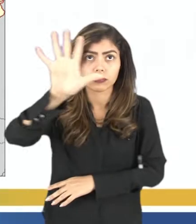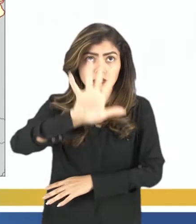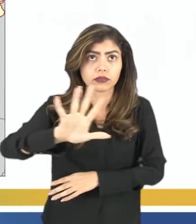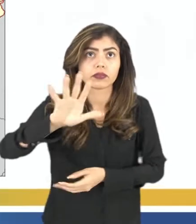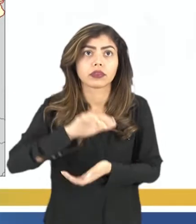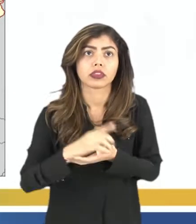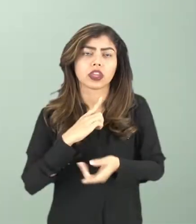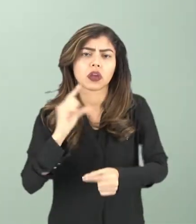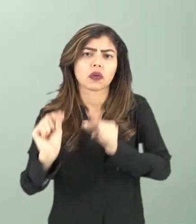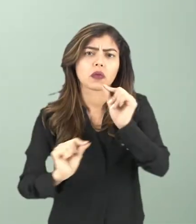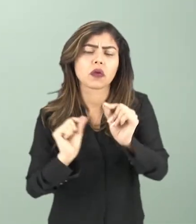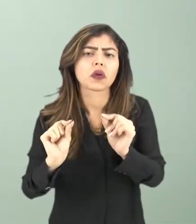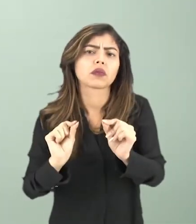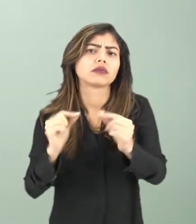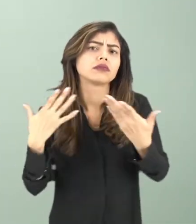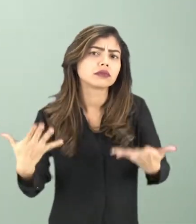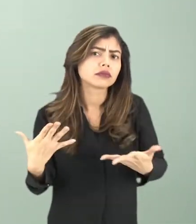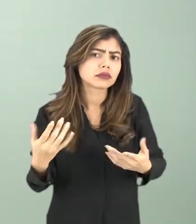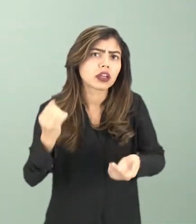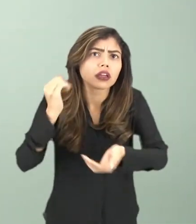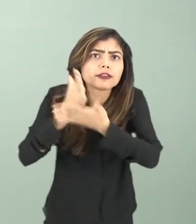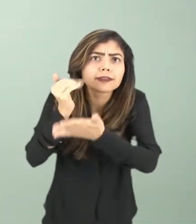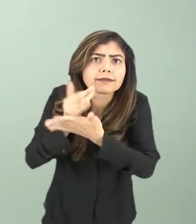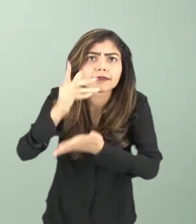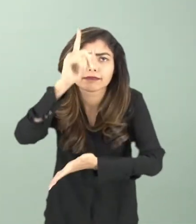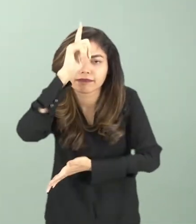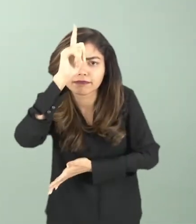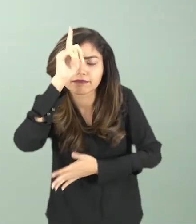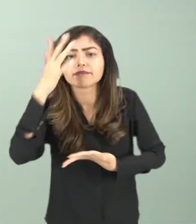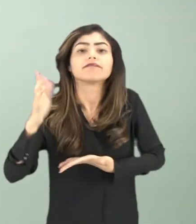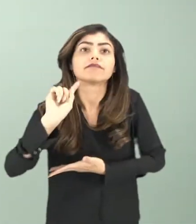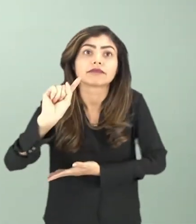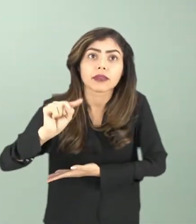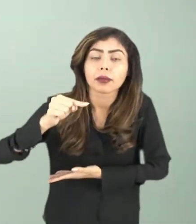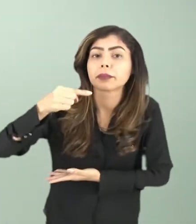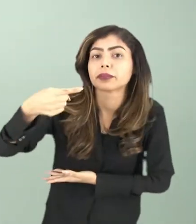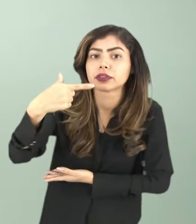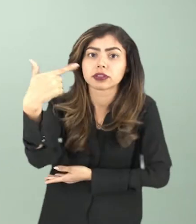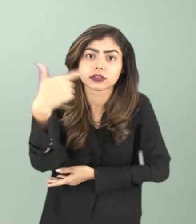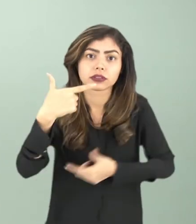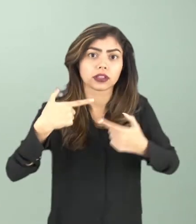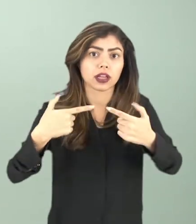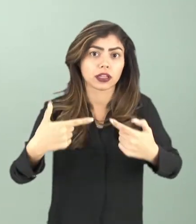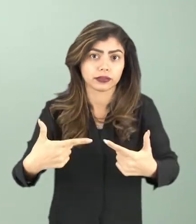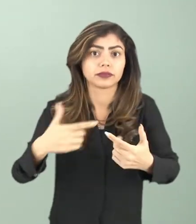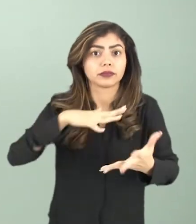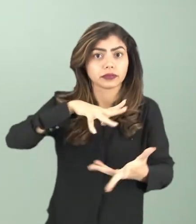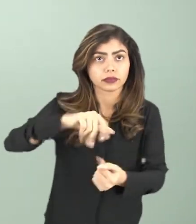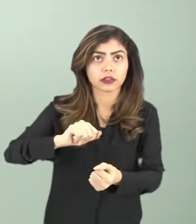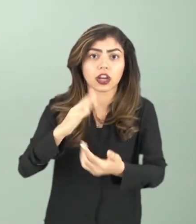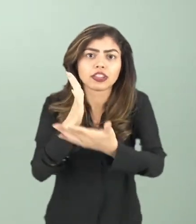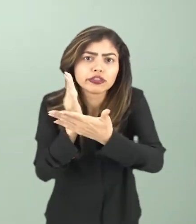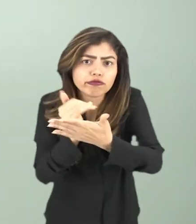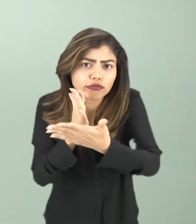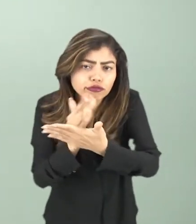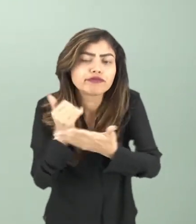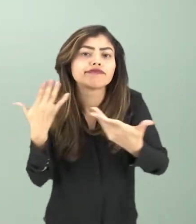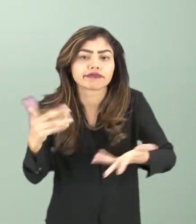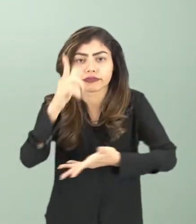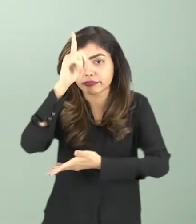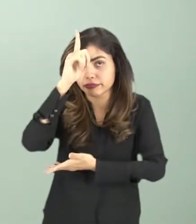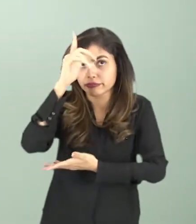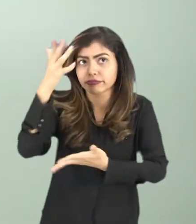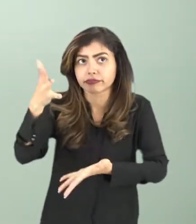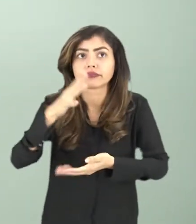aí a gente tem como um fator aí a divisão da Alemanha, né? Depois da segunda guerra mundial, a Alemanha é dividida, né?